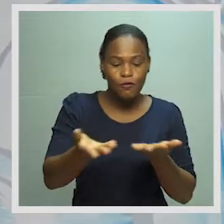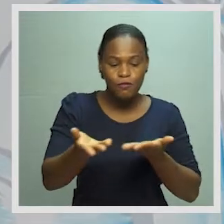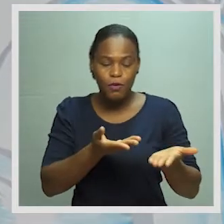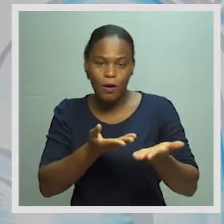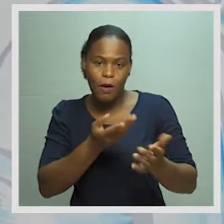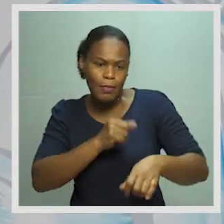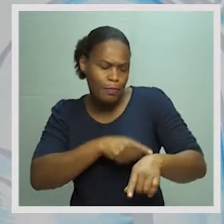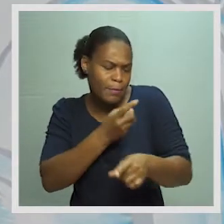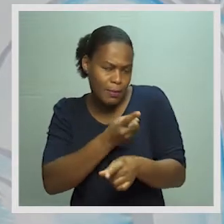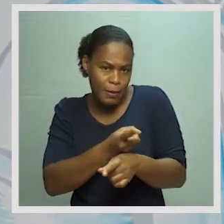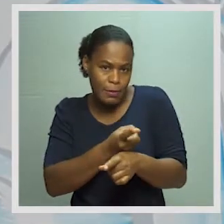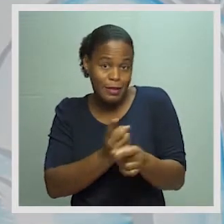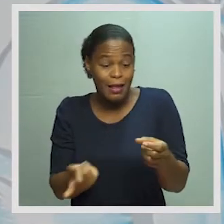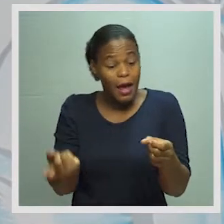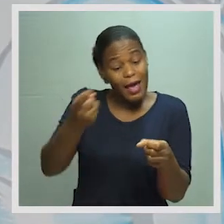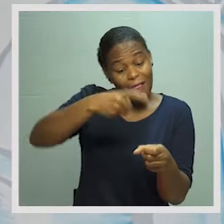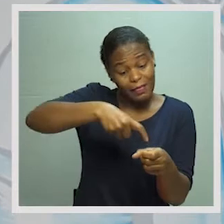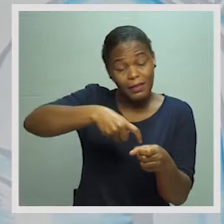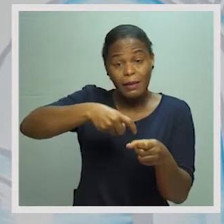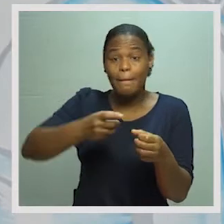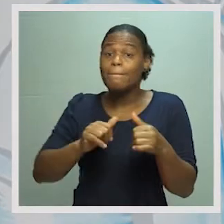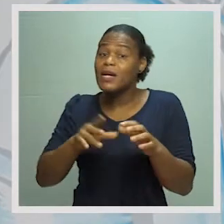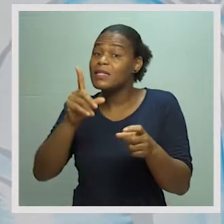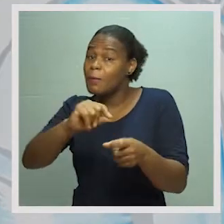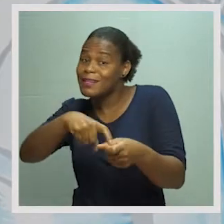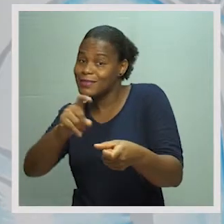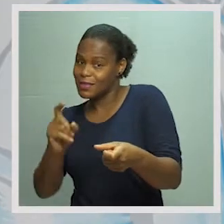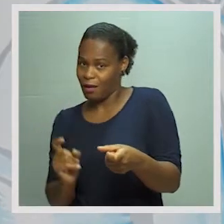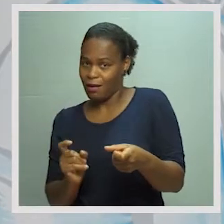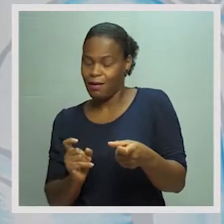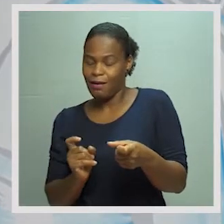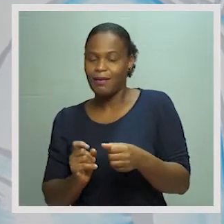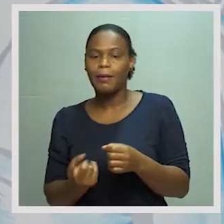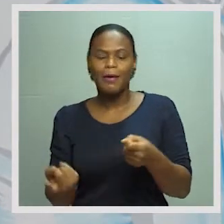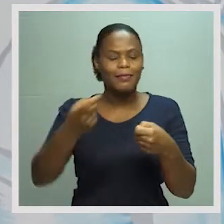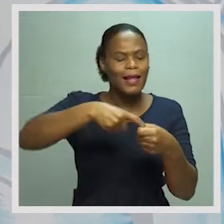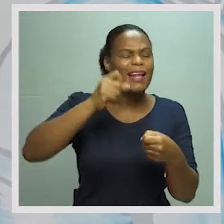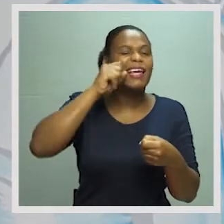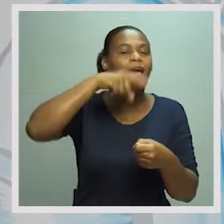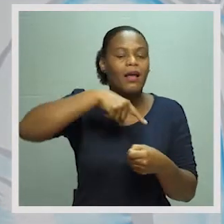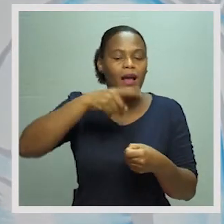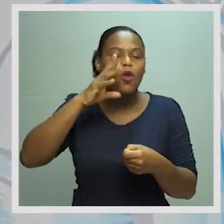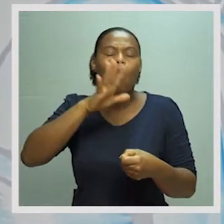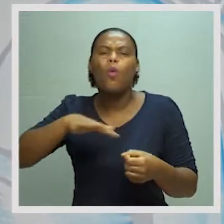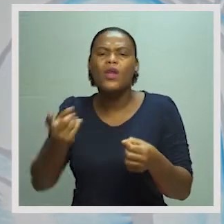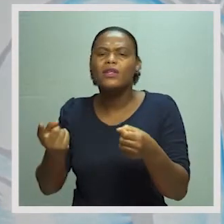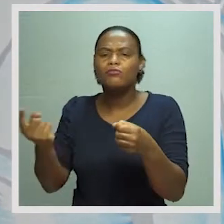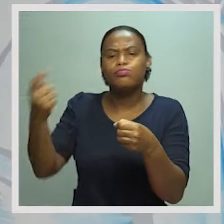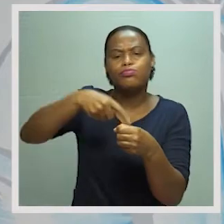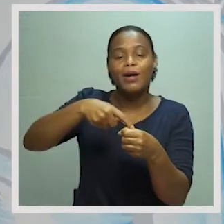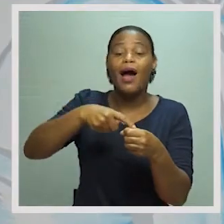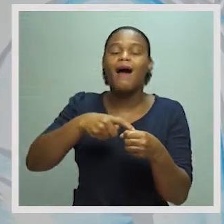ao mesmo tempo fluxo de entrada e fluxo de saída. É fluxo de entrada para quem? Onde é que está a entrar?